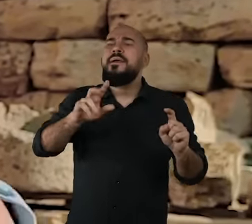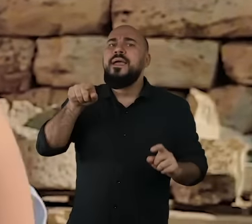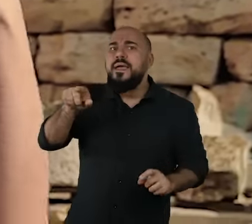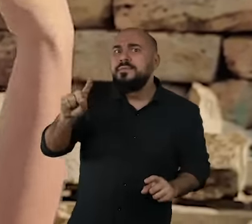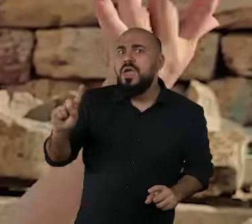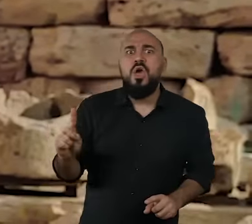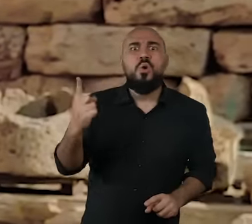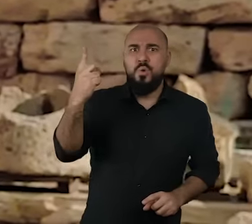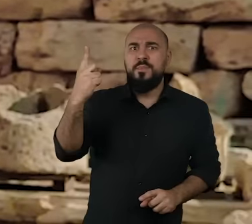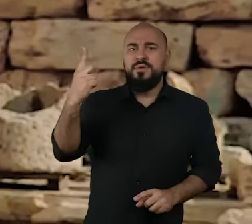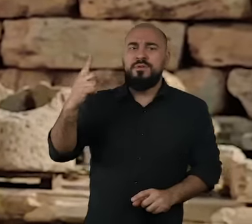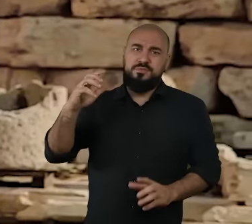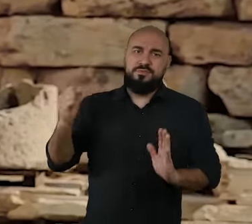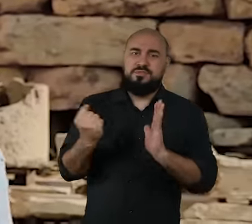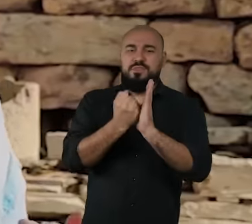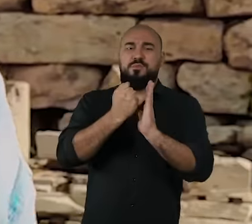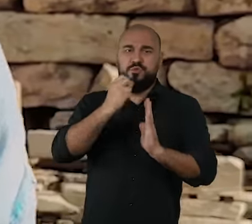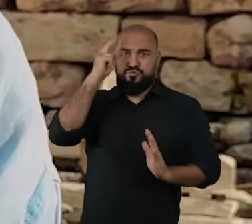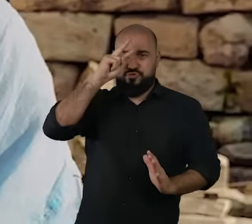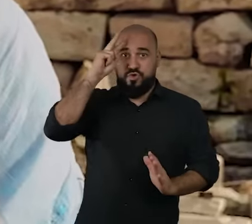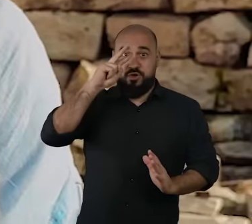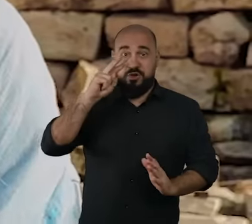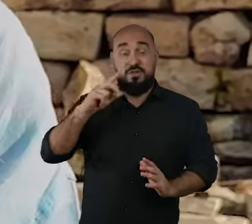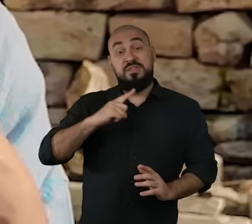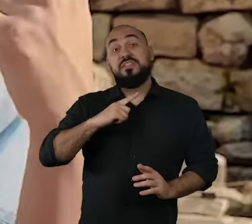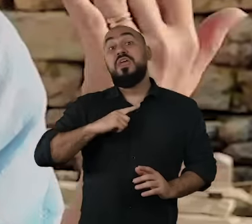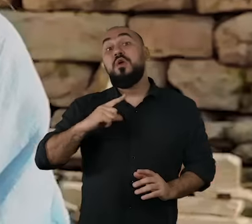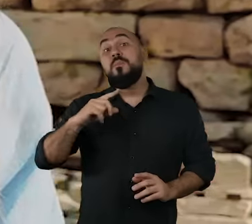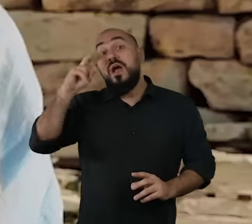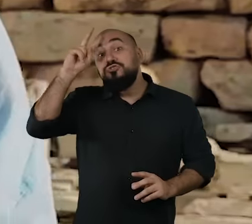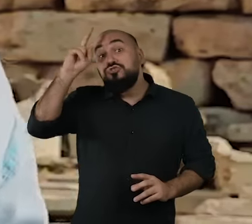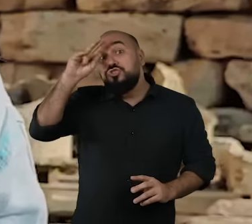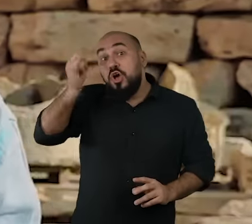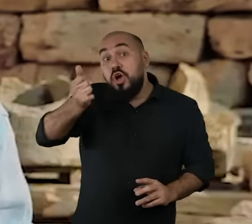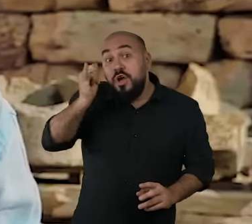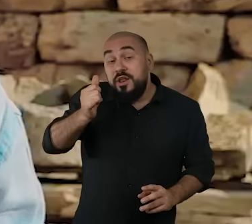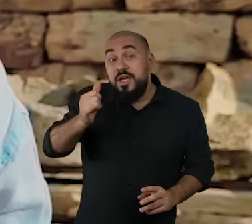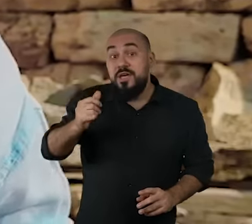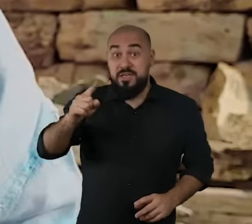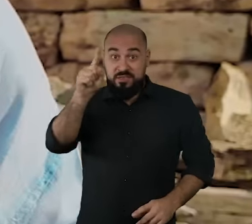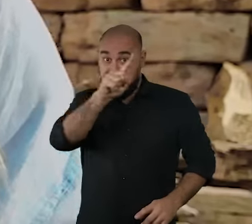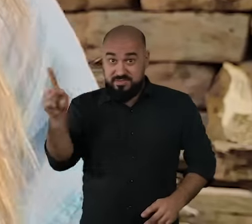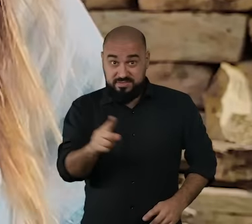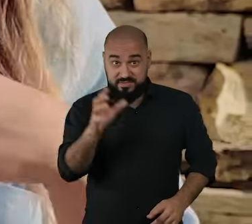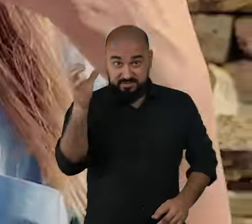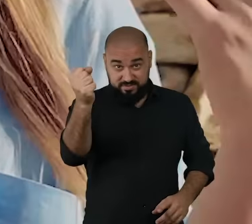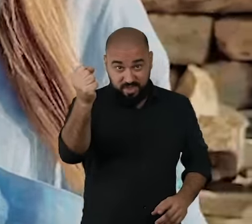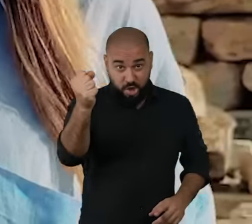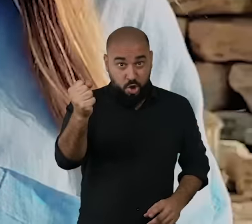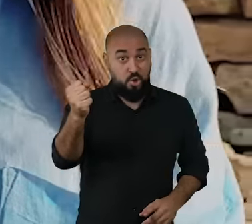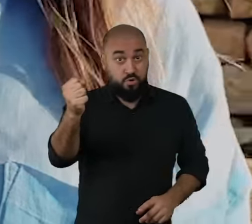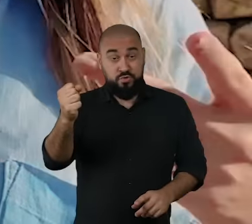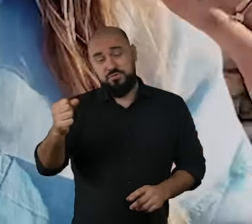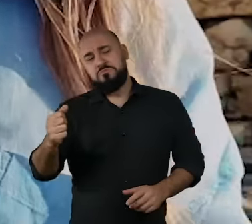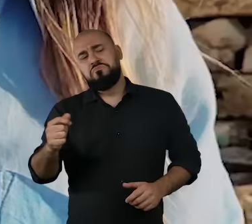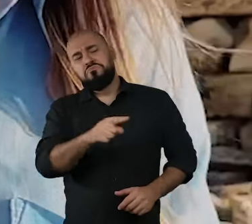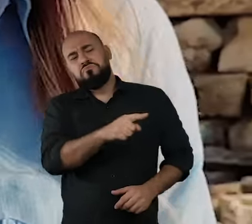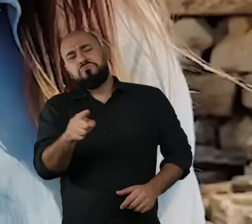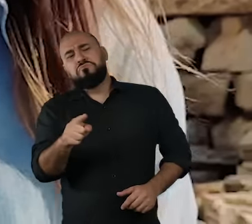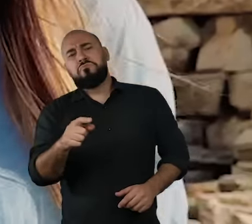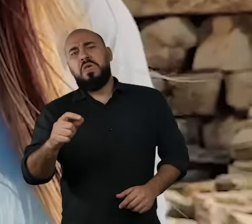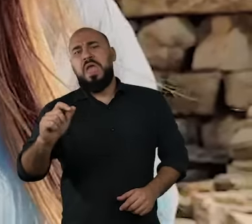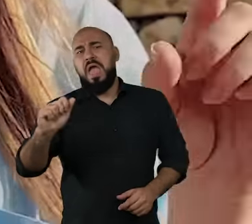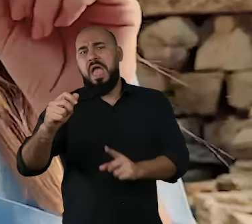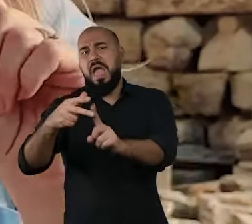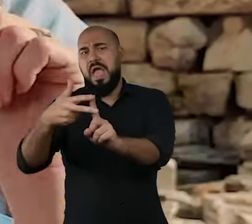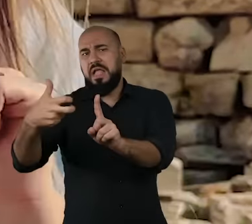E diz a lenda que Zeus ofereceu uma competição entre Atena e Poseidon. Quem oferecesse o melhor presente